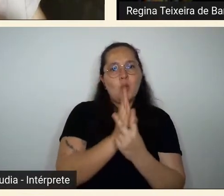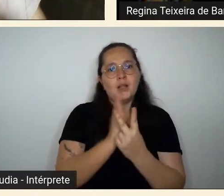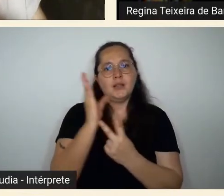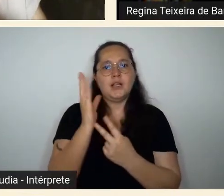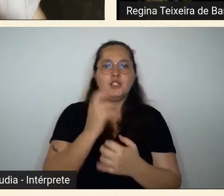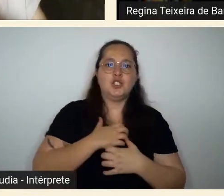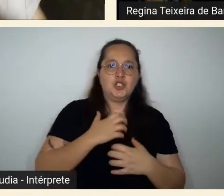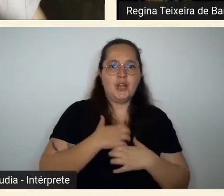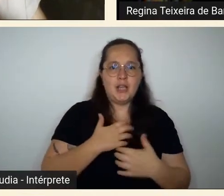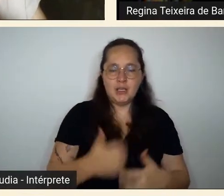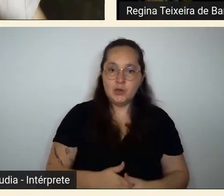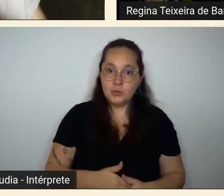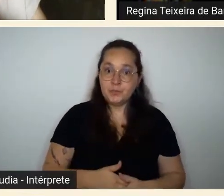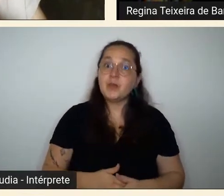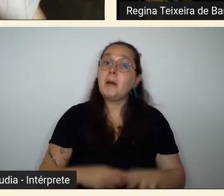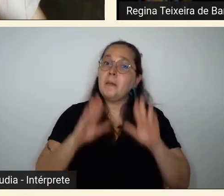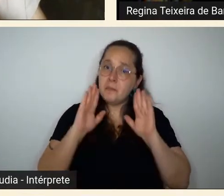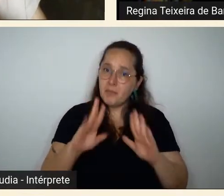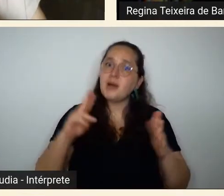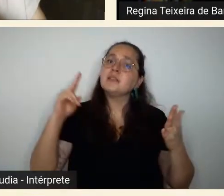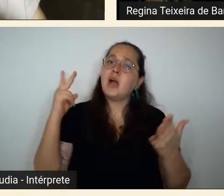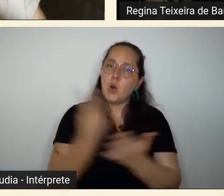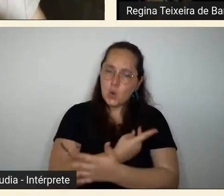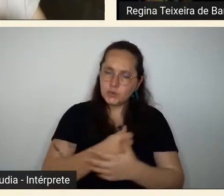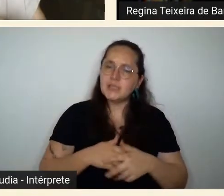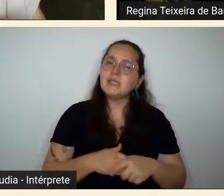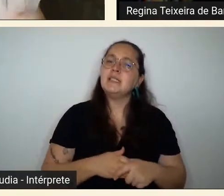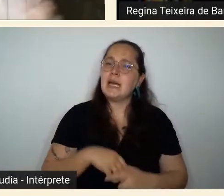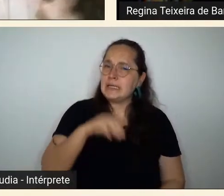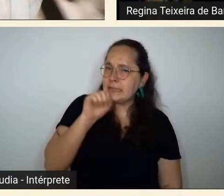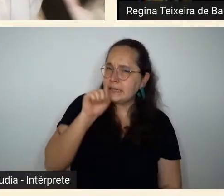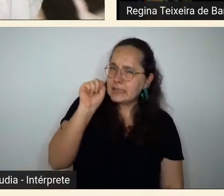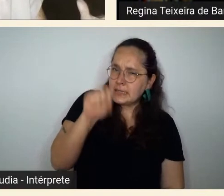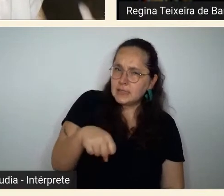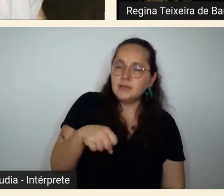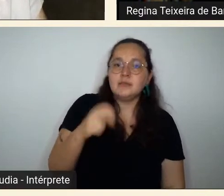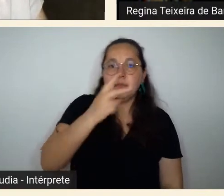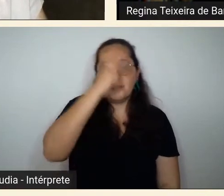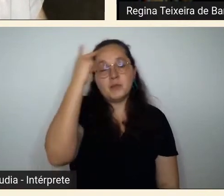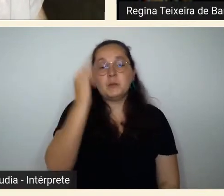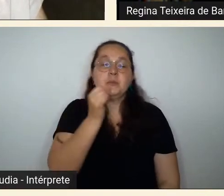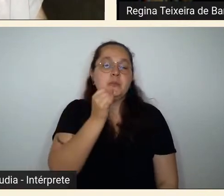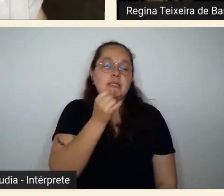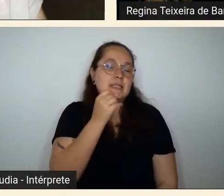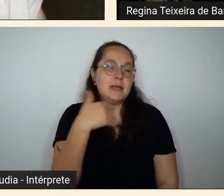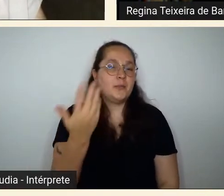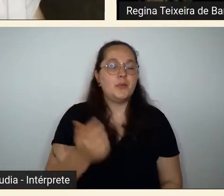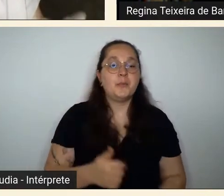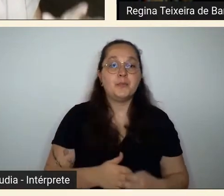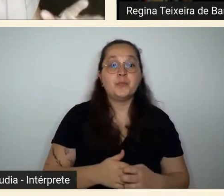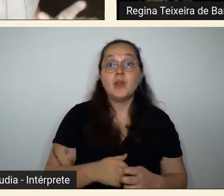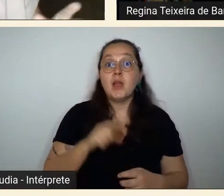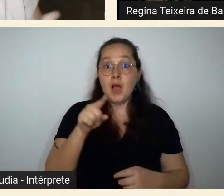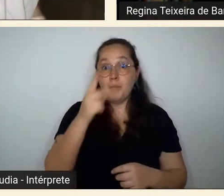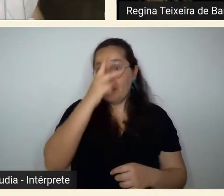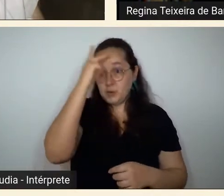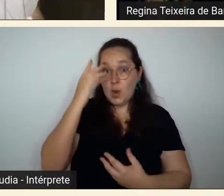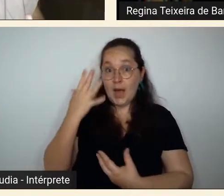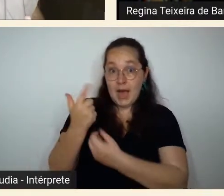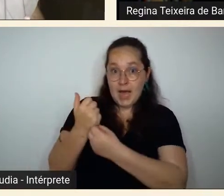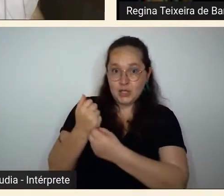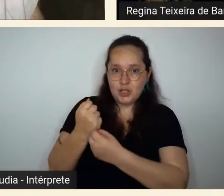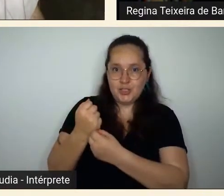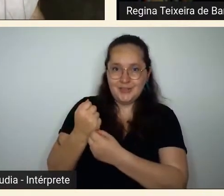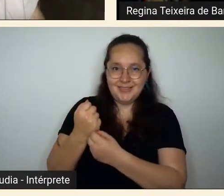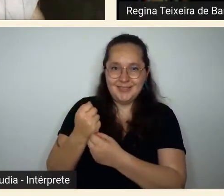e acontecia essa dualidade de comportamento existia sim porque por exemplo quando certos modernistas saiam